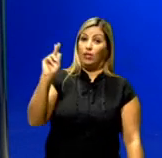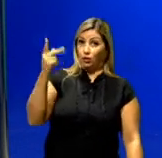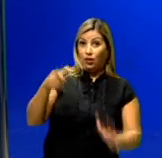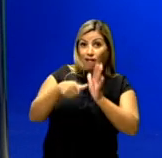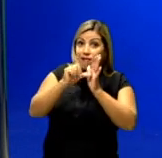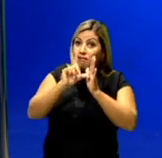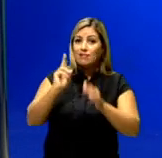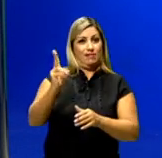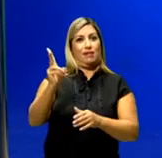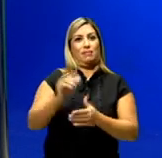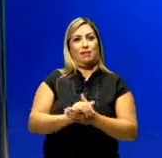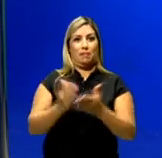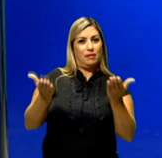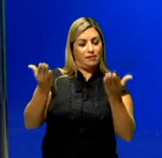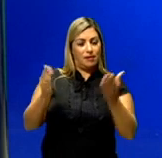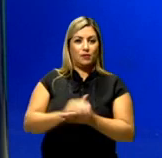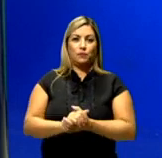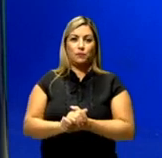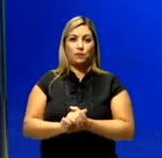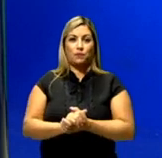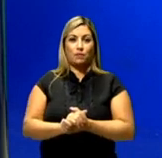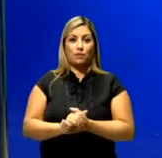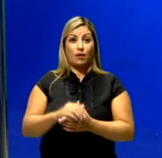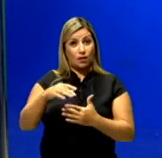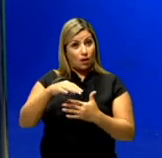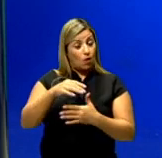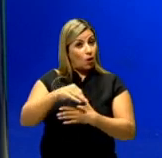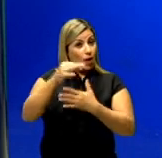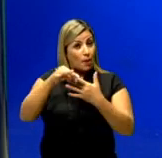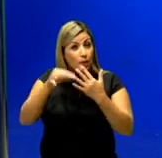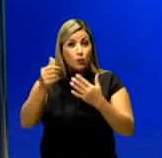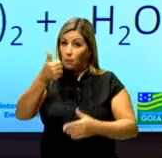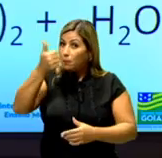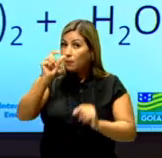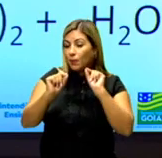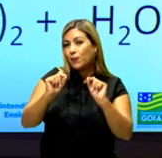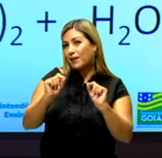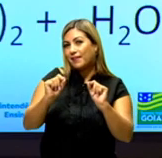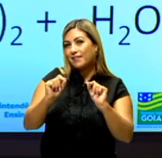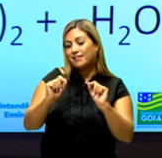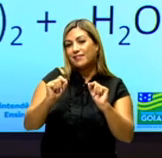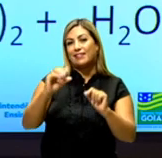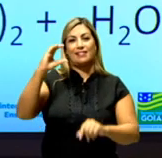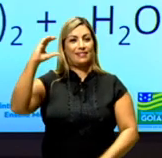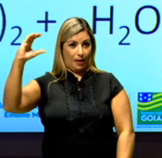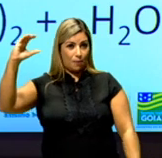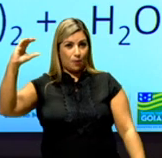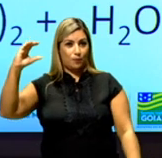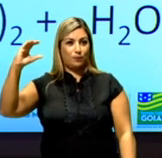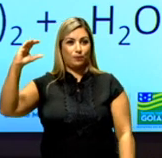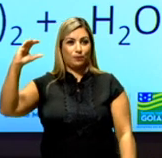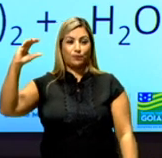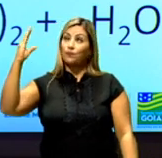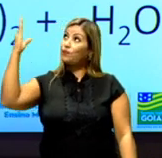penúltimo a ser balanceado. Então, o nosso elemento primeiro a ser balanceado aqui é o C, o carbono.